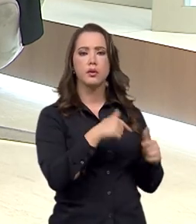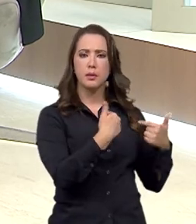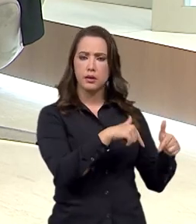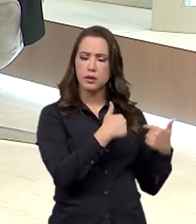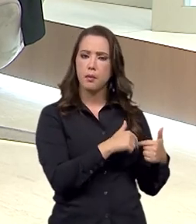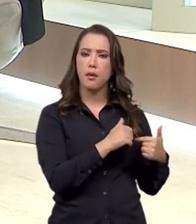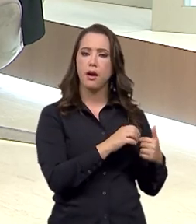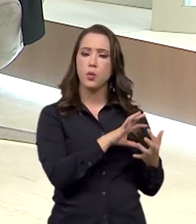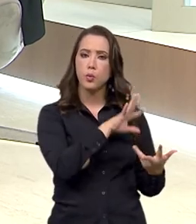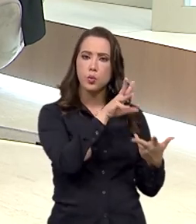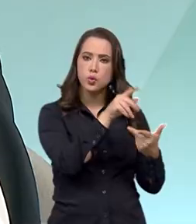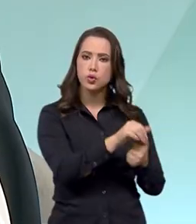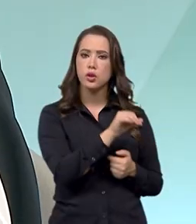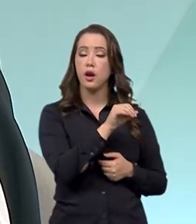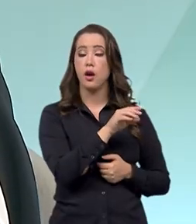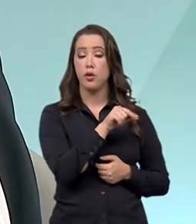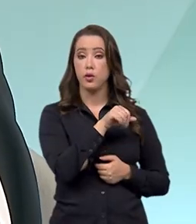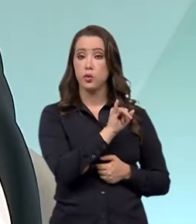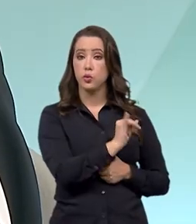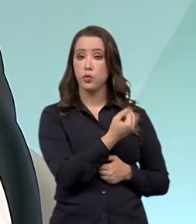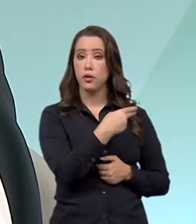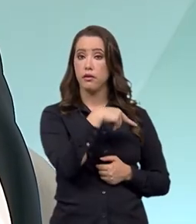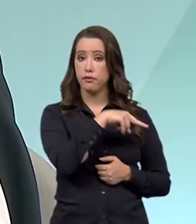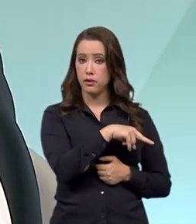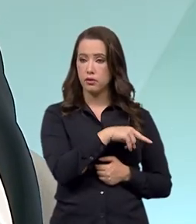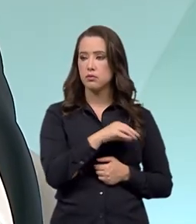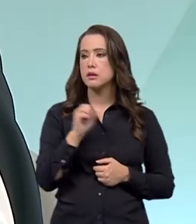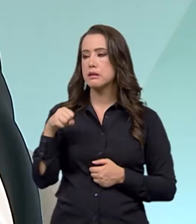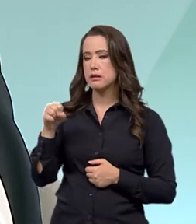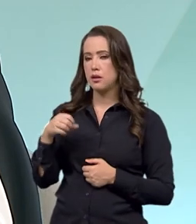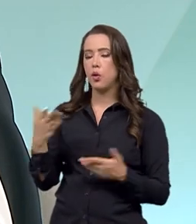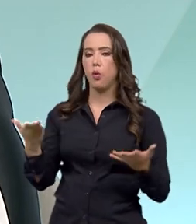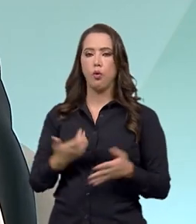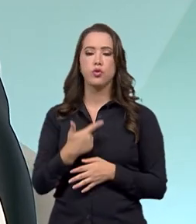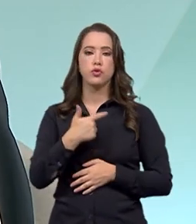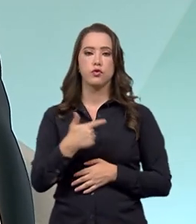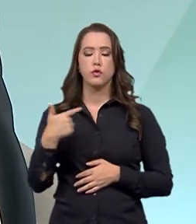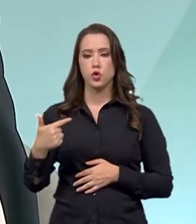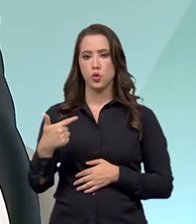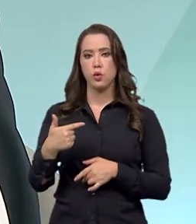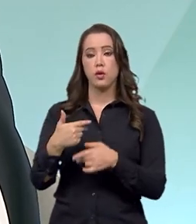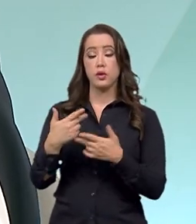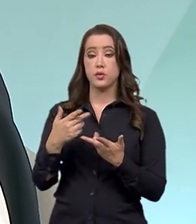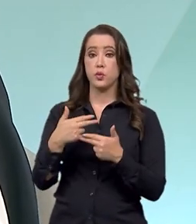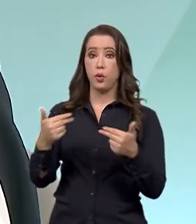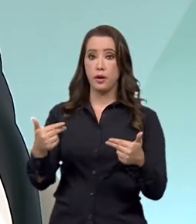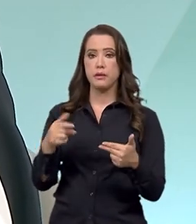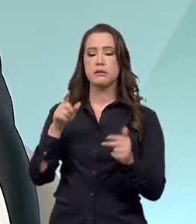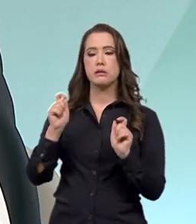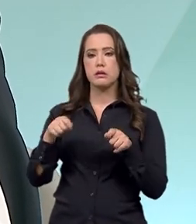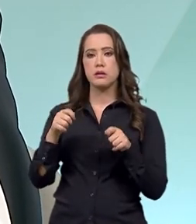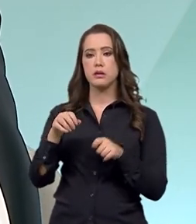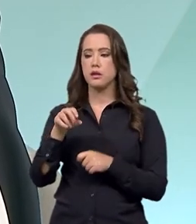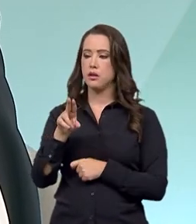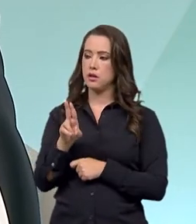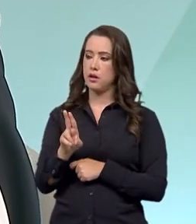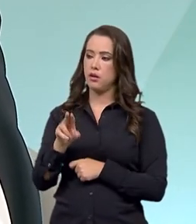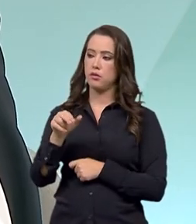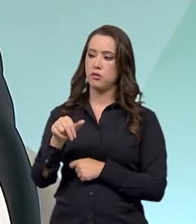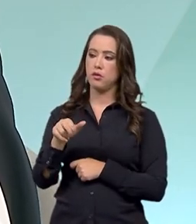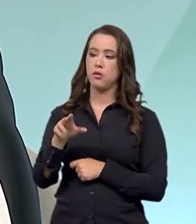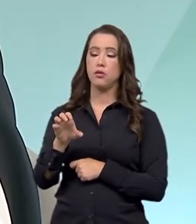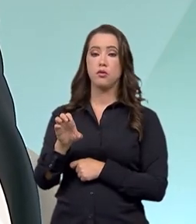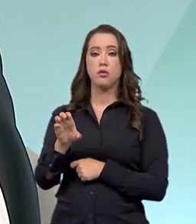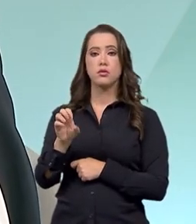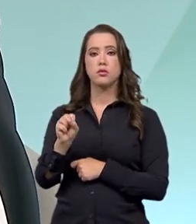atuação do IFAM junto à Unesco e nós temos hoje 22 bens reconhecidos pela Unesco, bens brasileiros